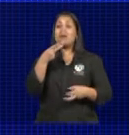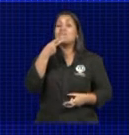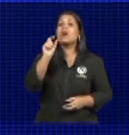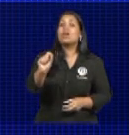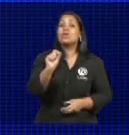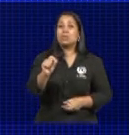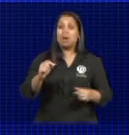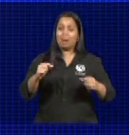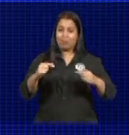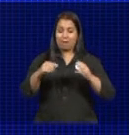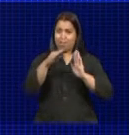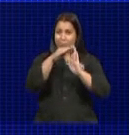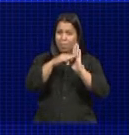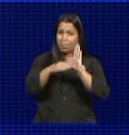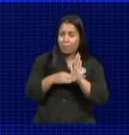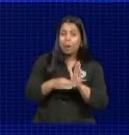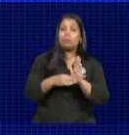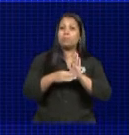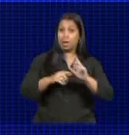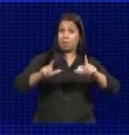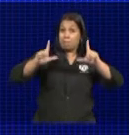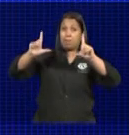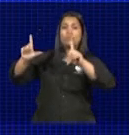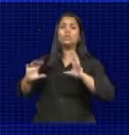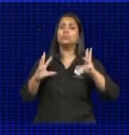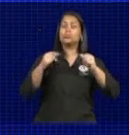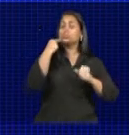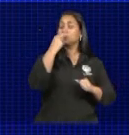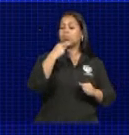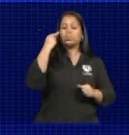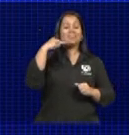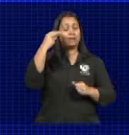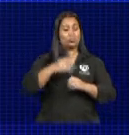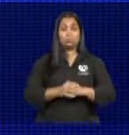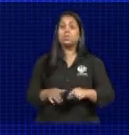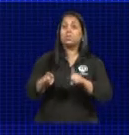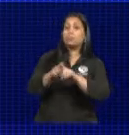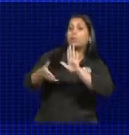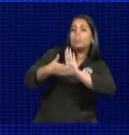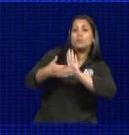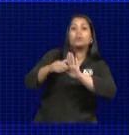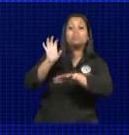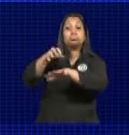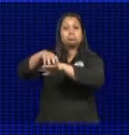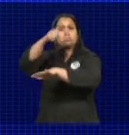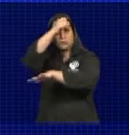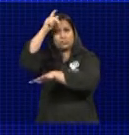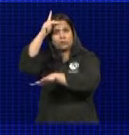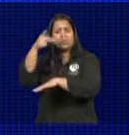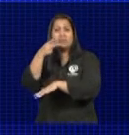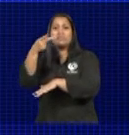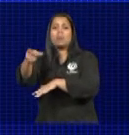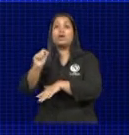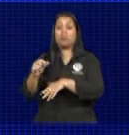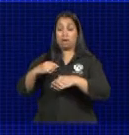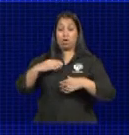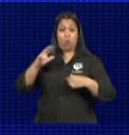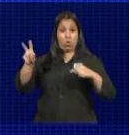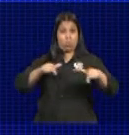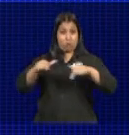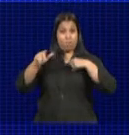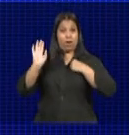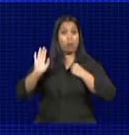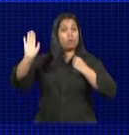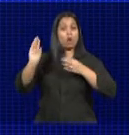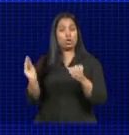no que diz respeito às regras para a manifestação dos vereadores. Já para a proposta da Prefeitura, que institui o serviço